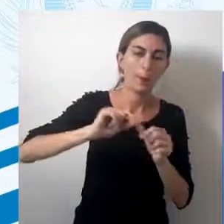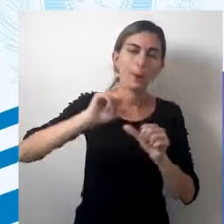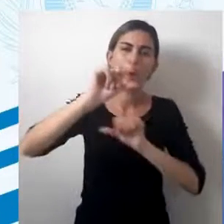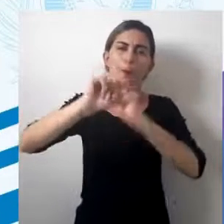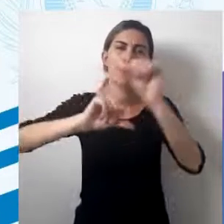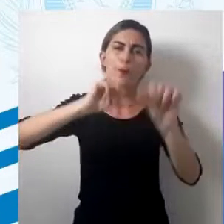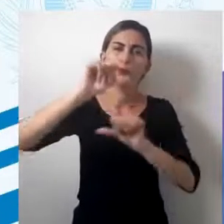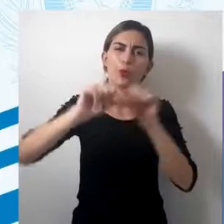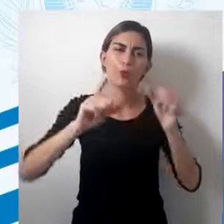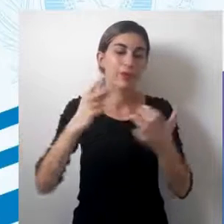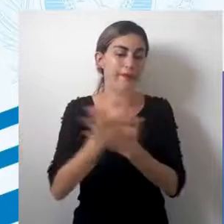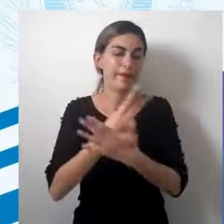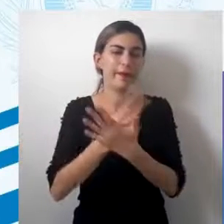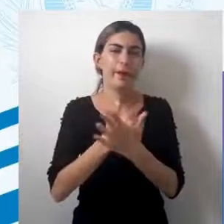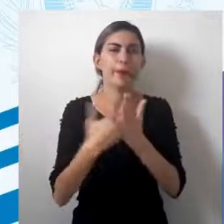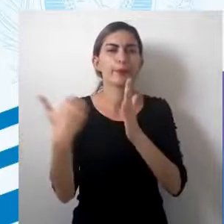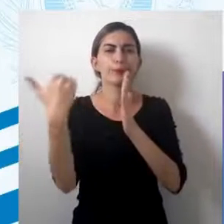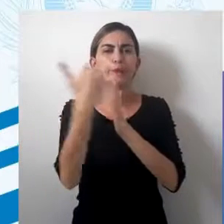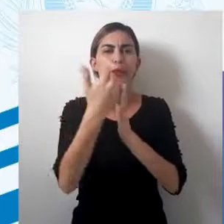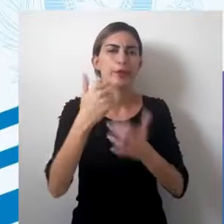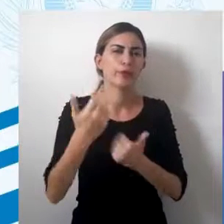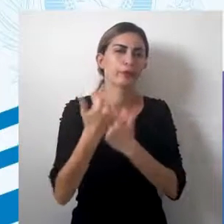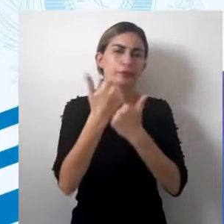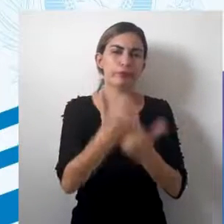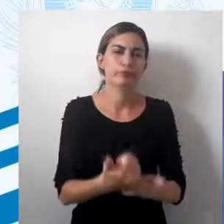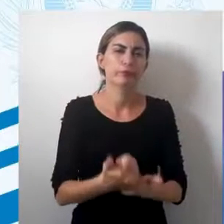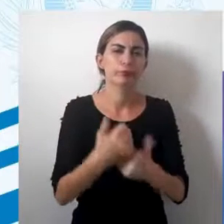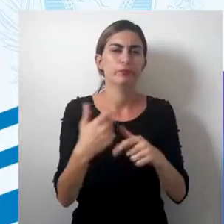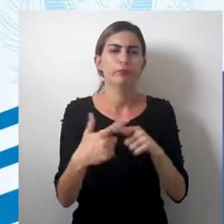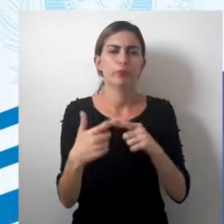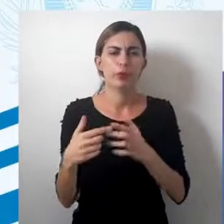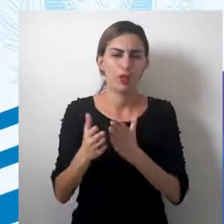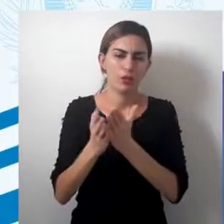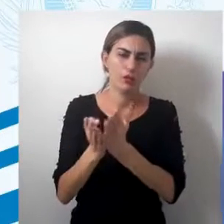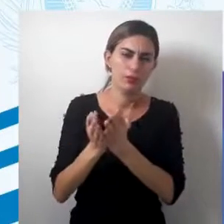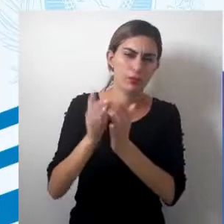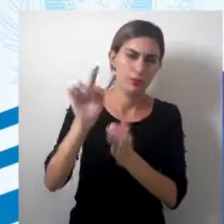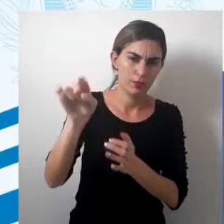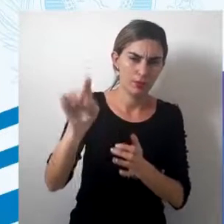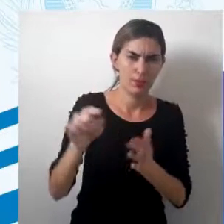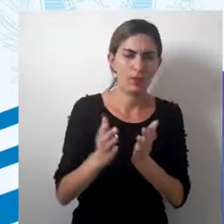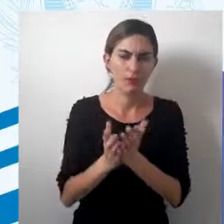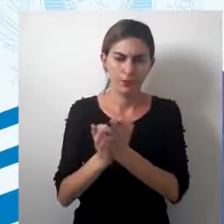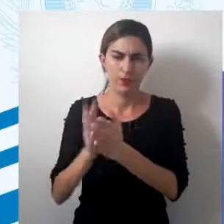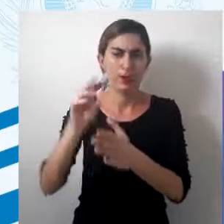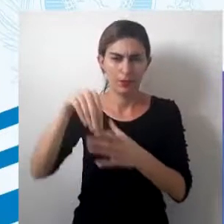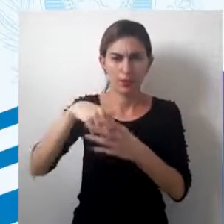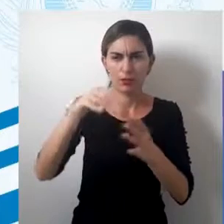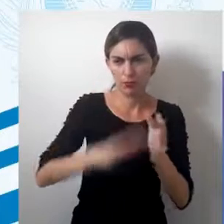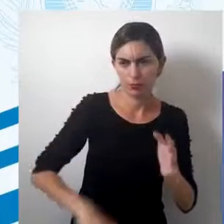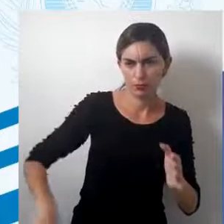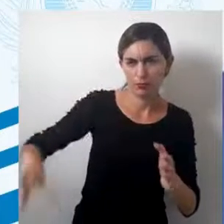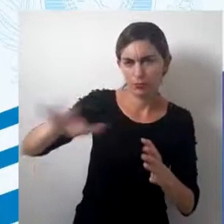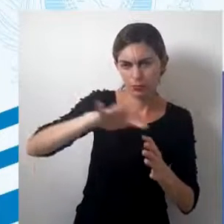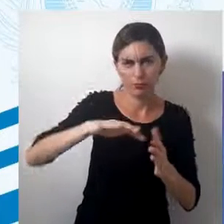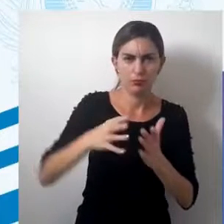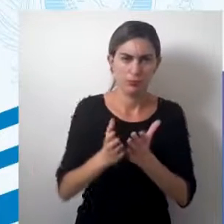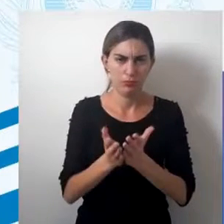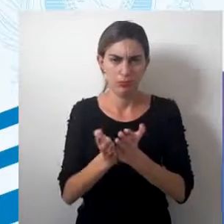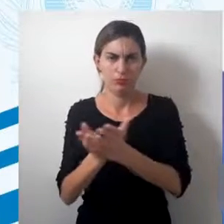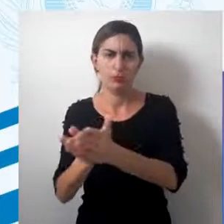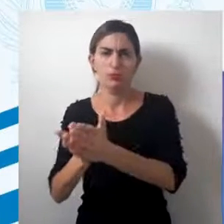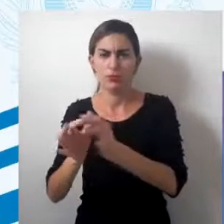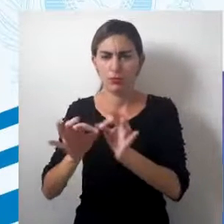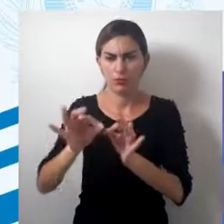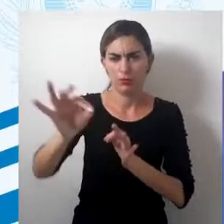então vai havendo um erro maior de representação. Porém, para a navegabilidade dentro daquele espectro ali